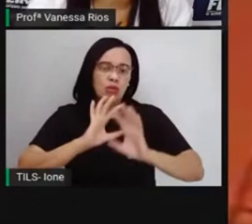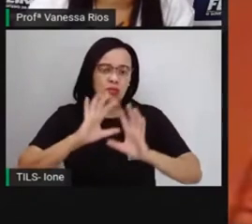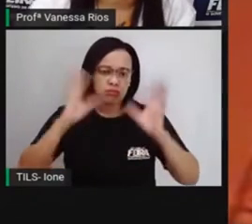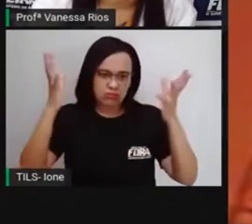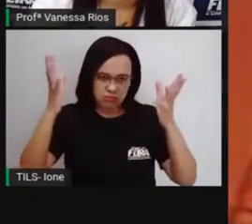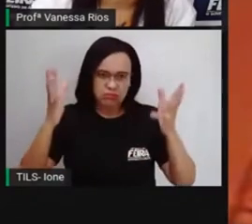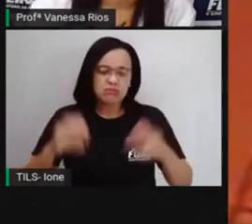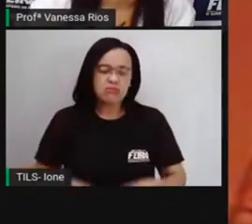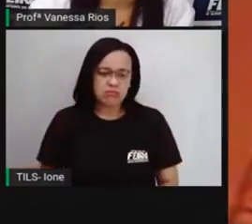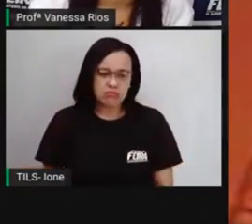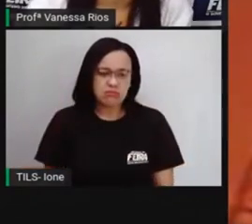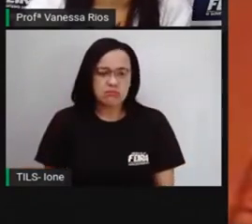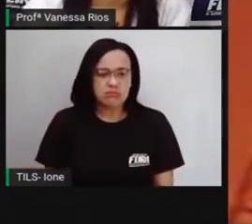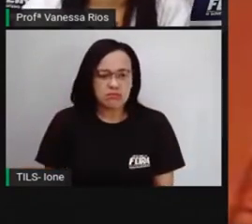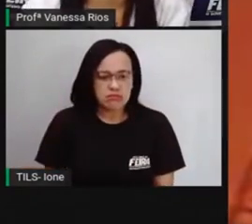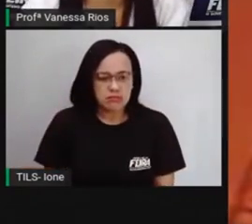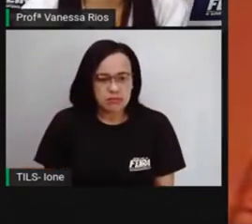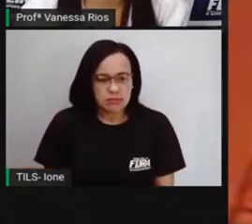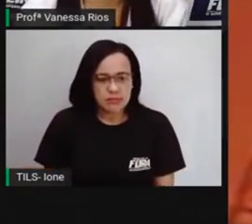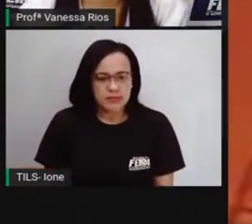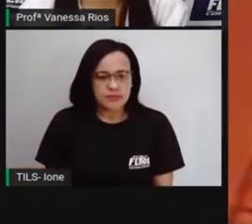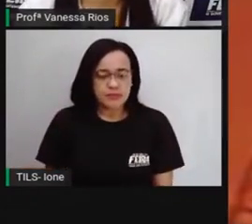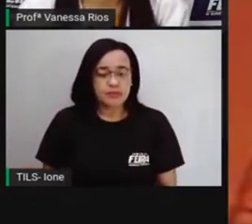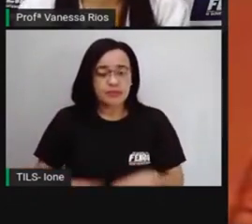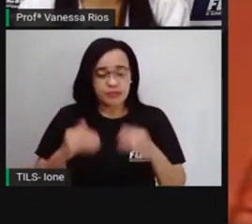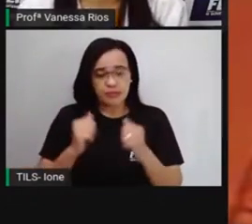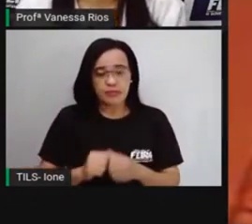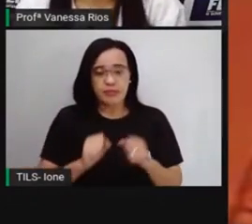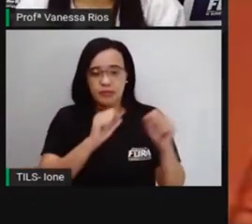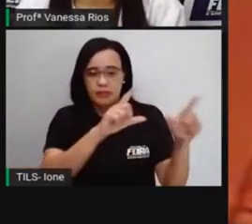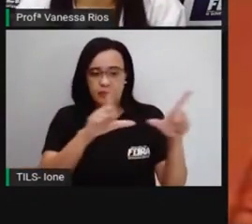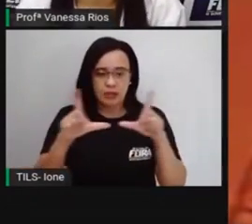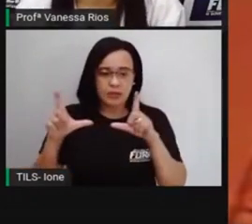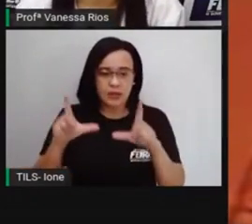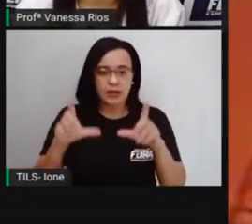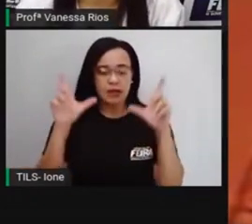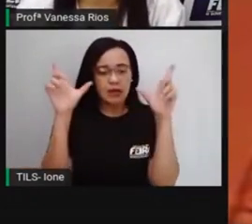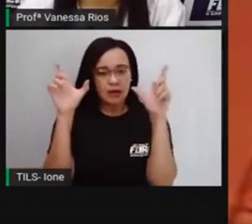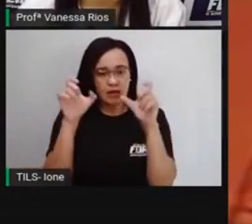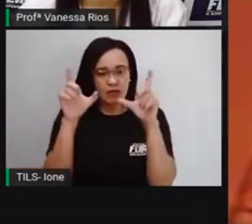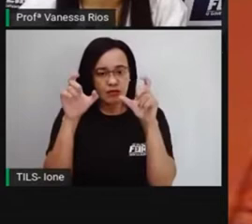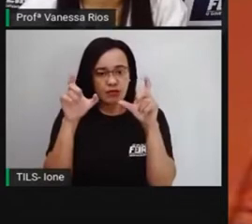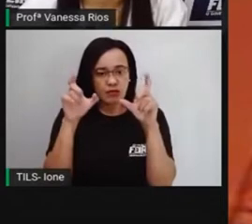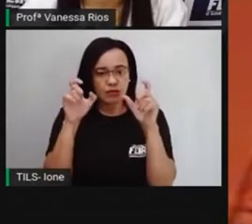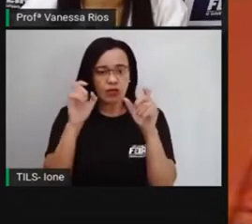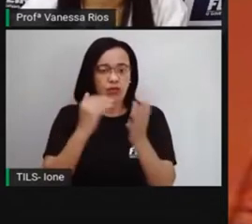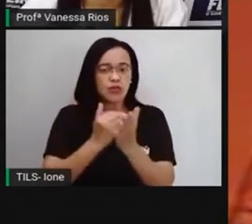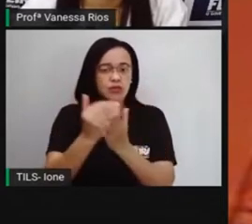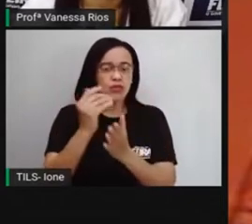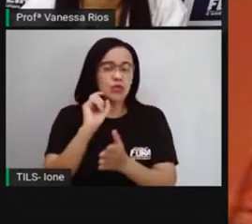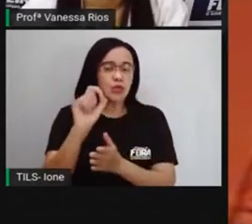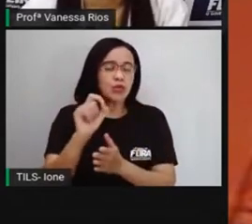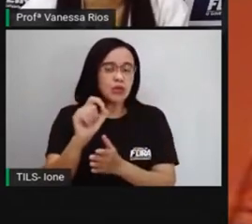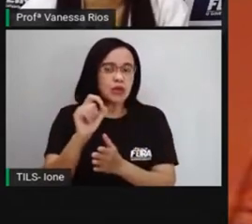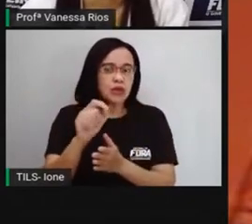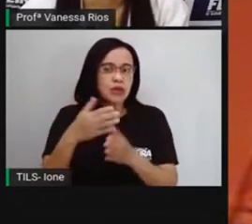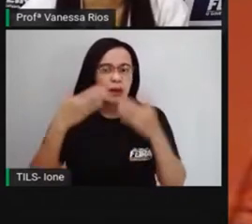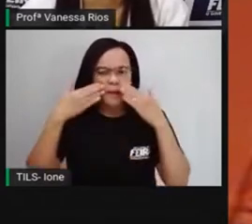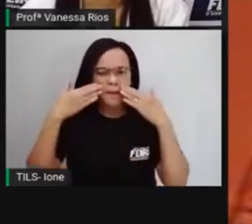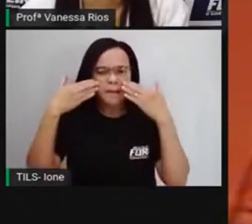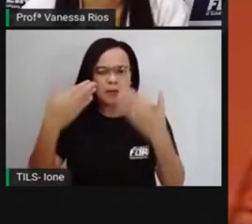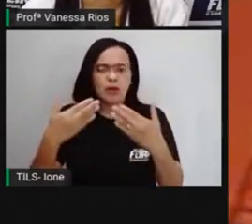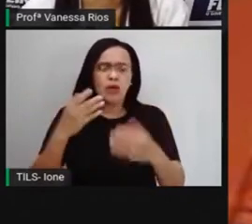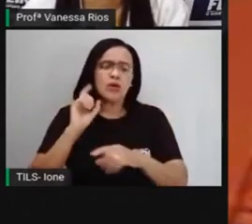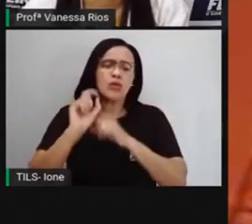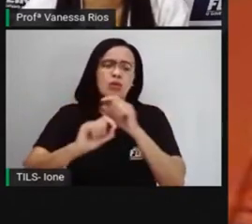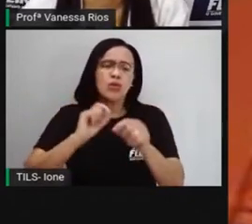a própria colocou para enunciar aí a observação dessa imagem, né, que retrata aí toda a tristeza e